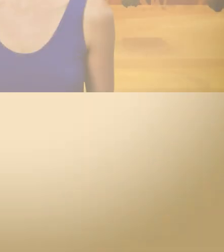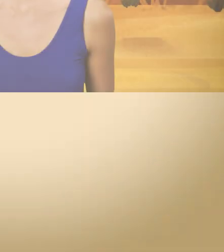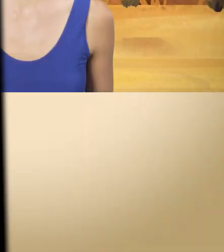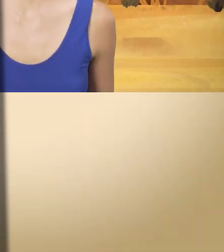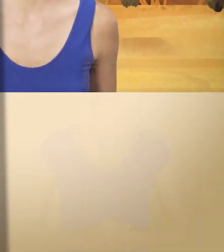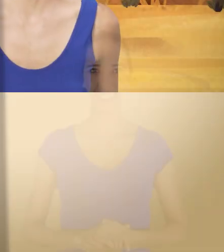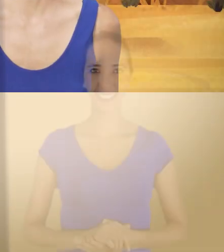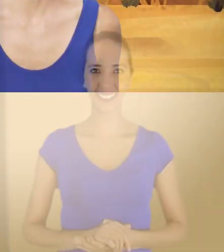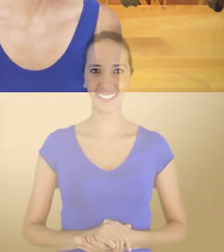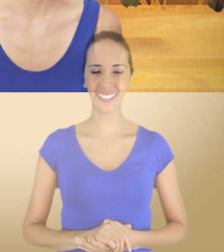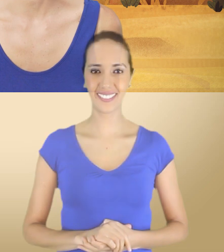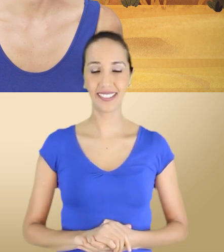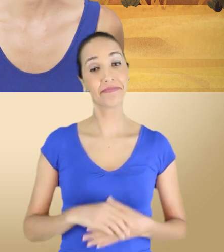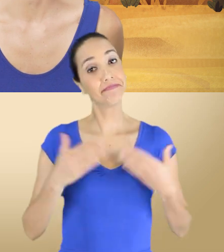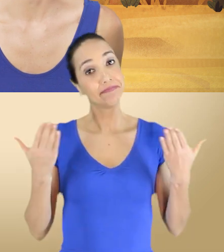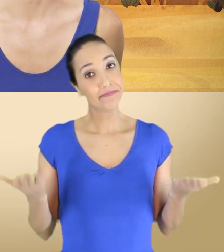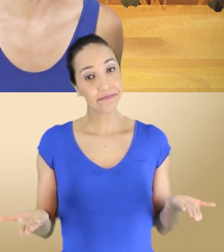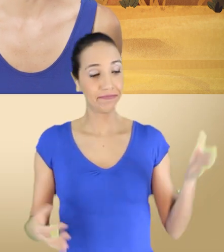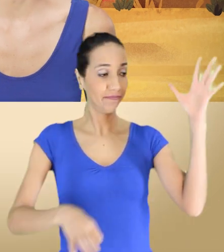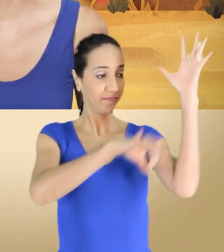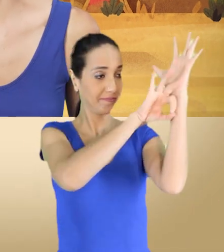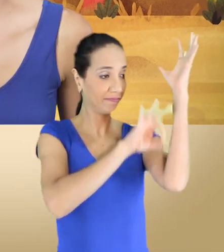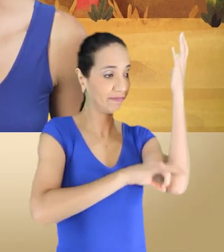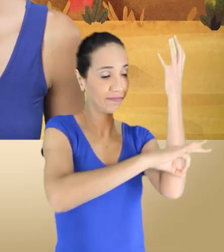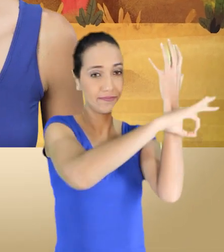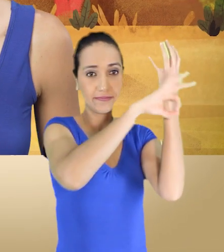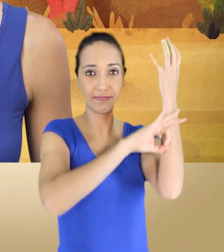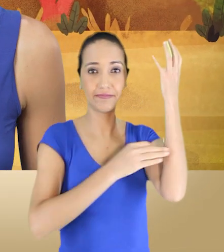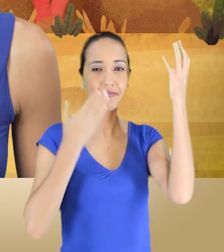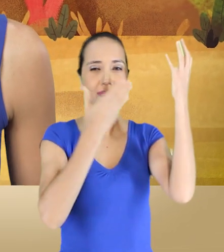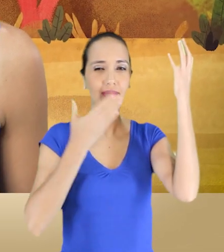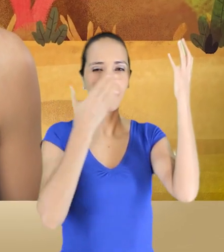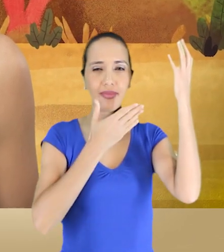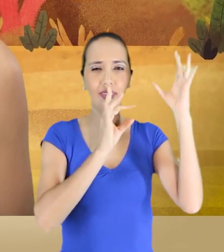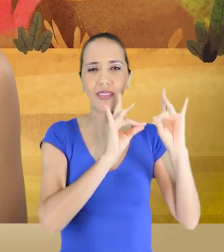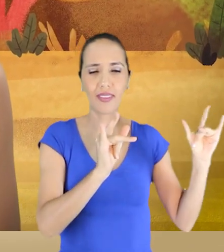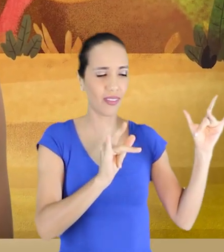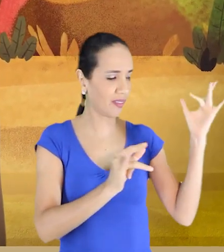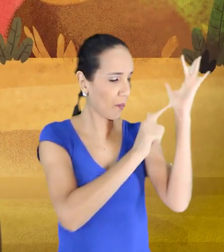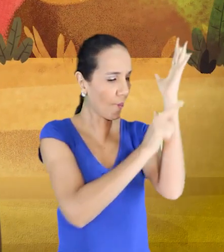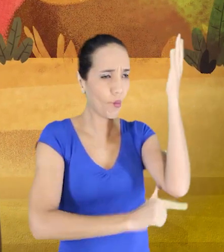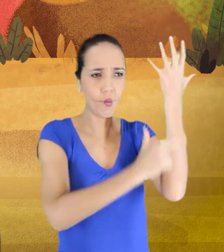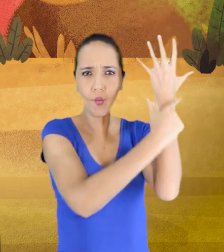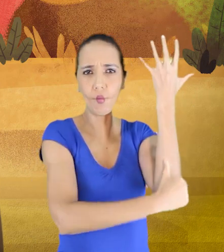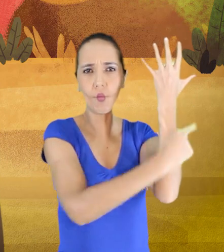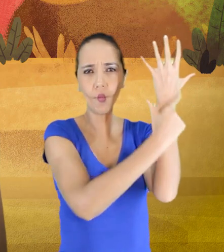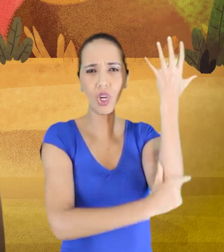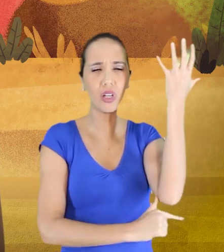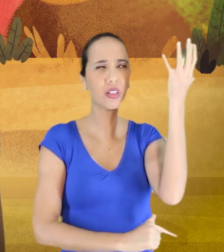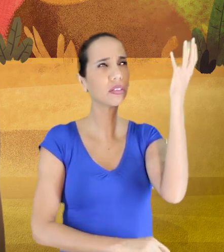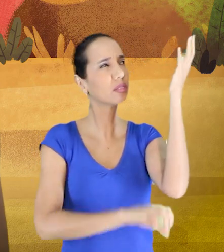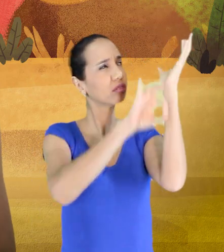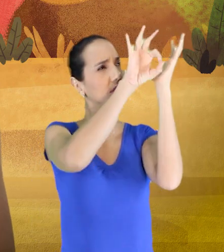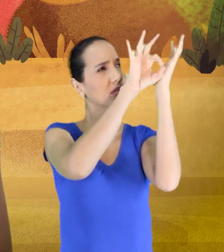Afinal, acabaram as jabuticabas no sítio do pica-pau amarelo. Somente nos galhos lá do alto é que se via uma ou